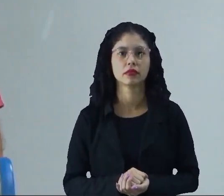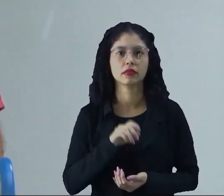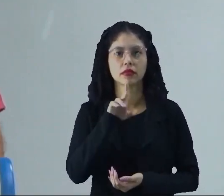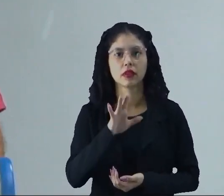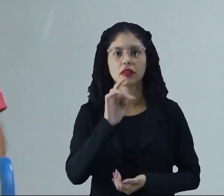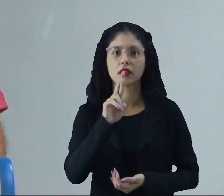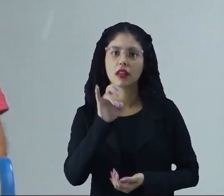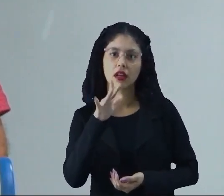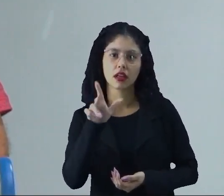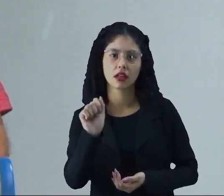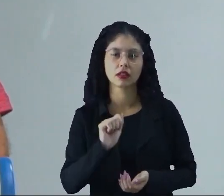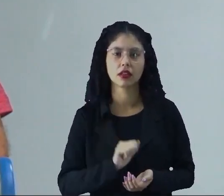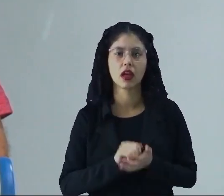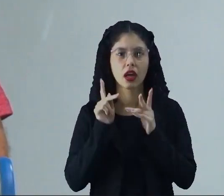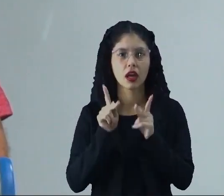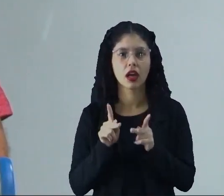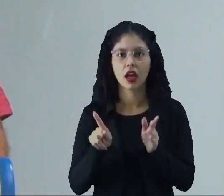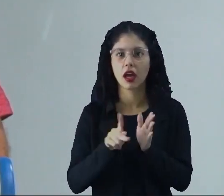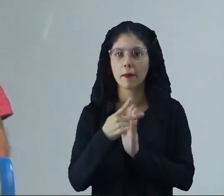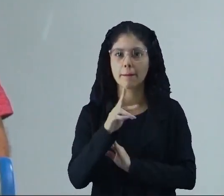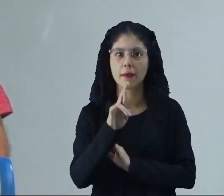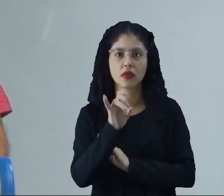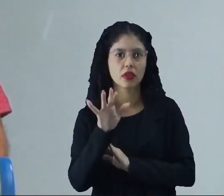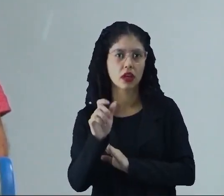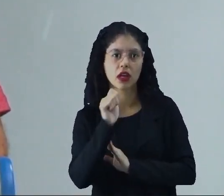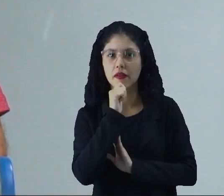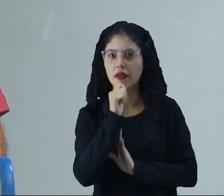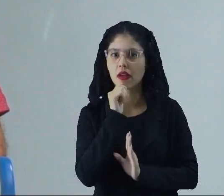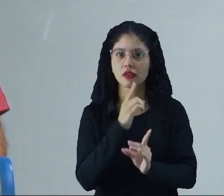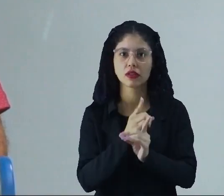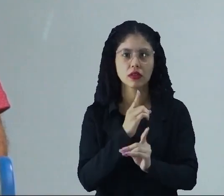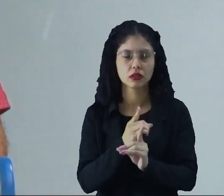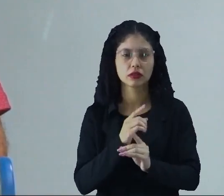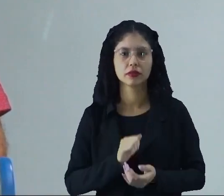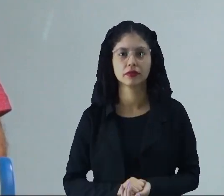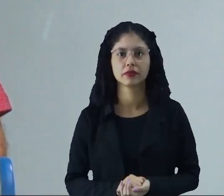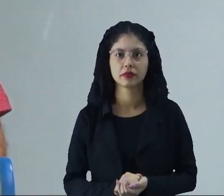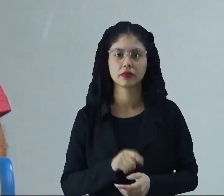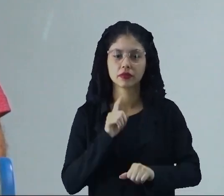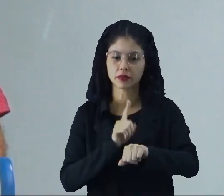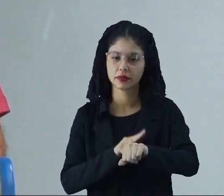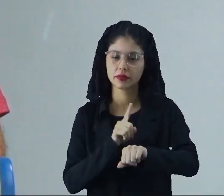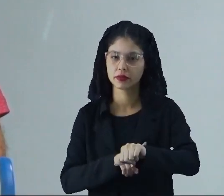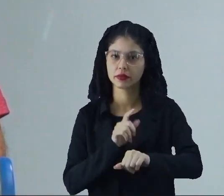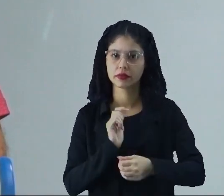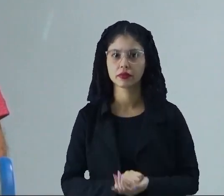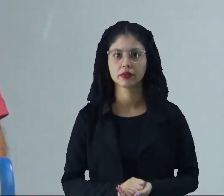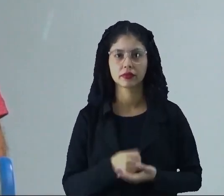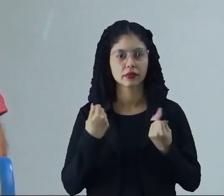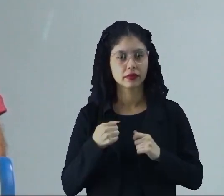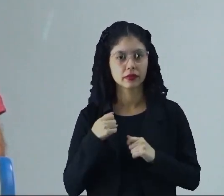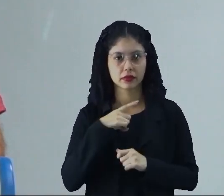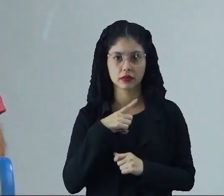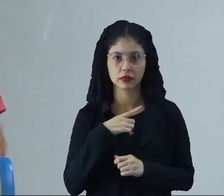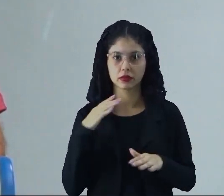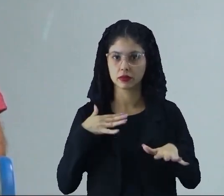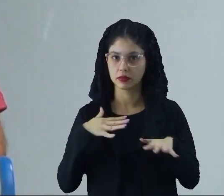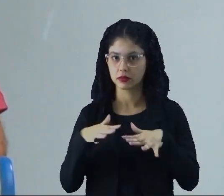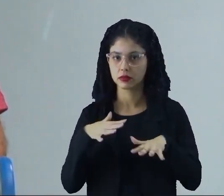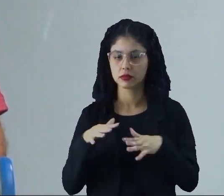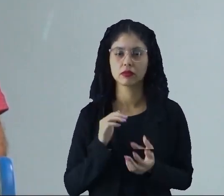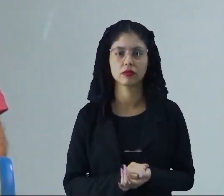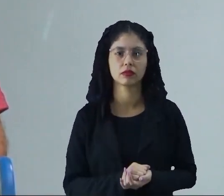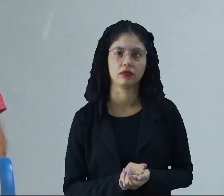aceleração, a posição em que o móvel se encontra, o tempo necessário para tal movimento.